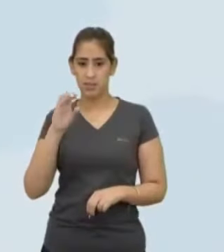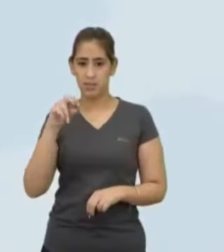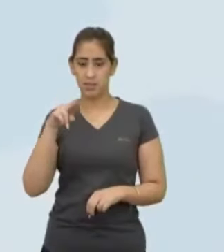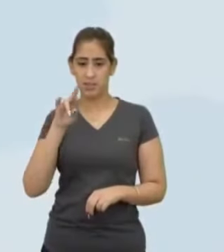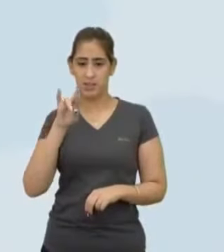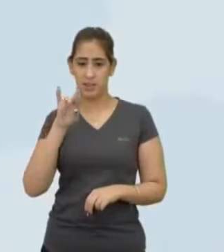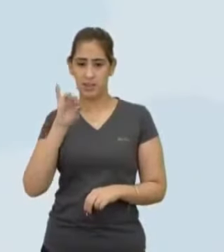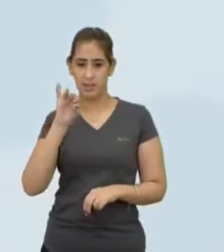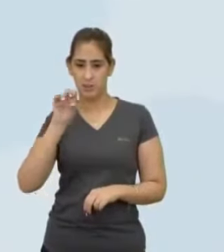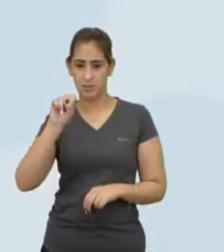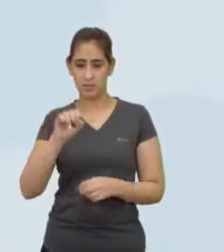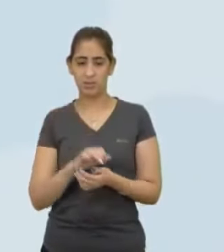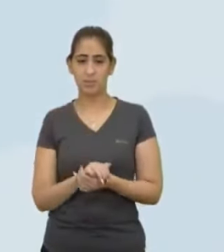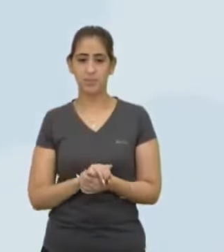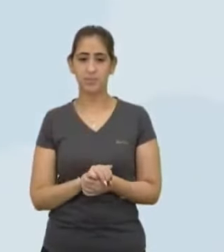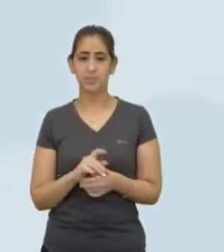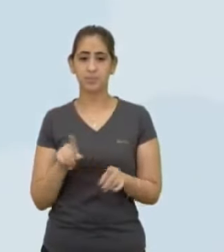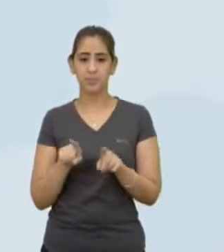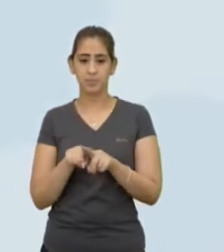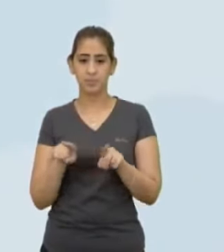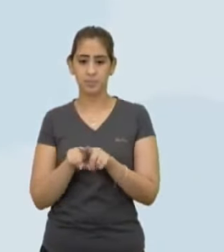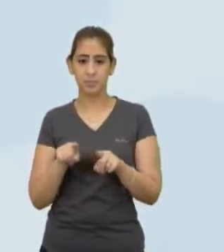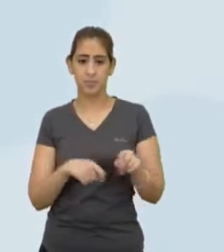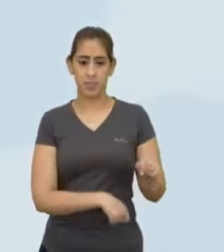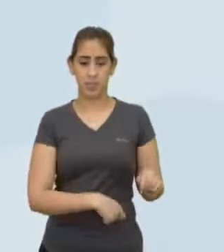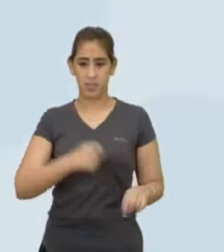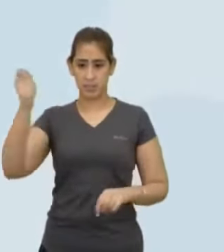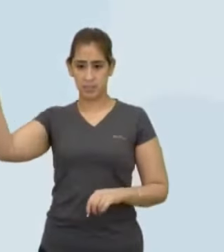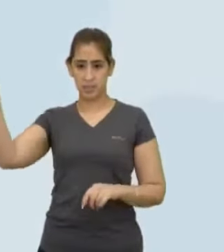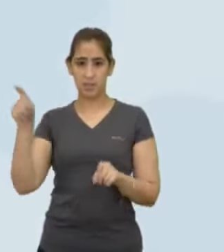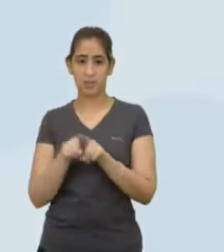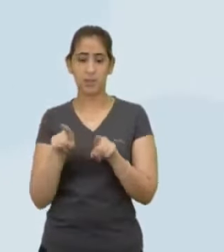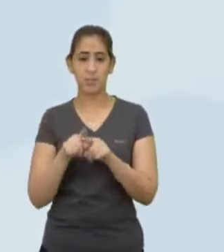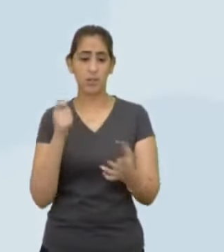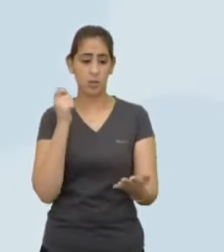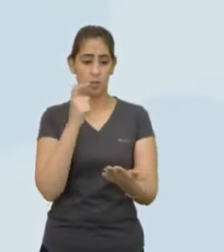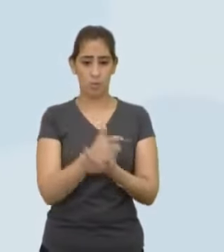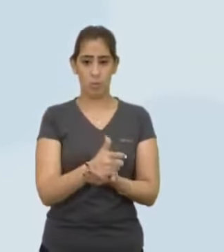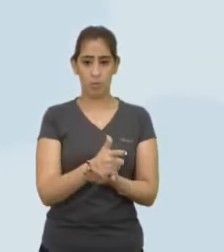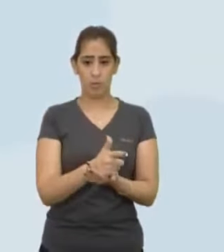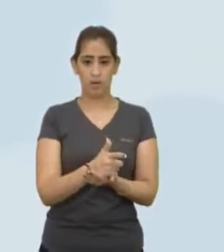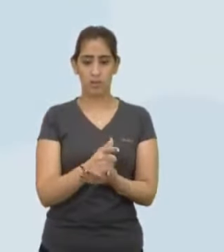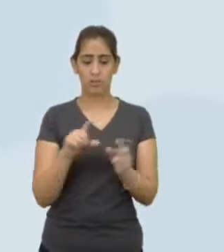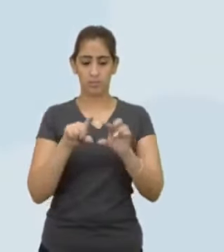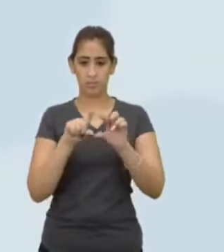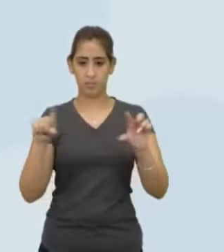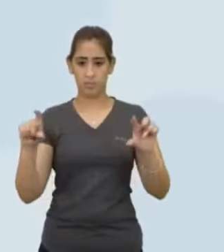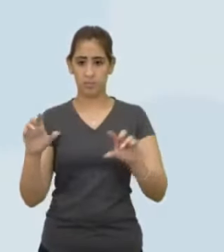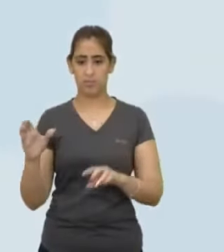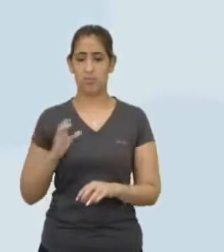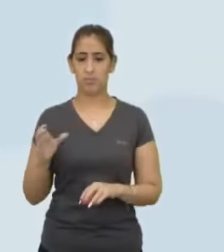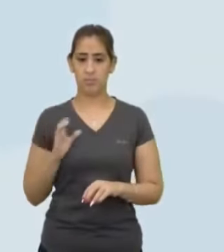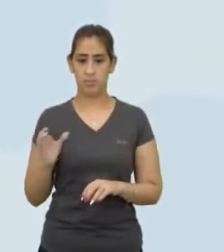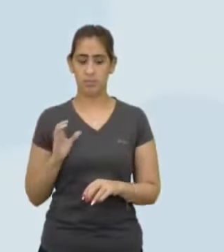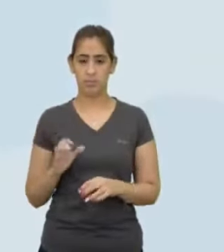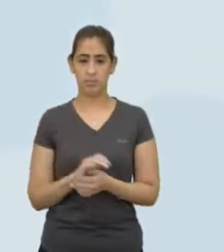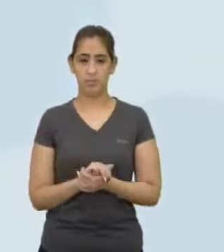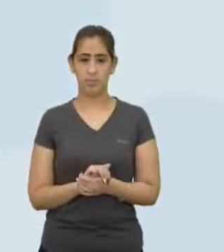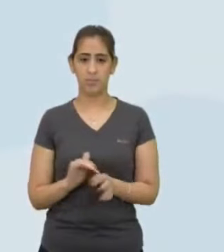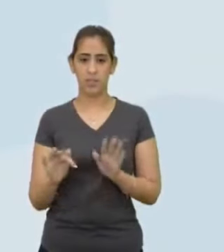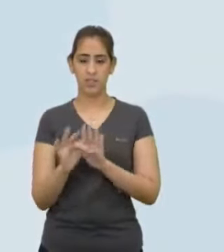nobres De espada E o nobre que compra o título de nobreza É o chamado nobre de toga O nobre